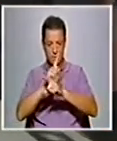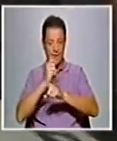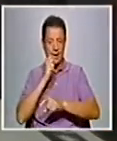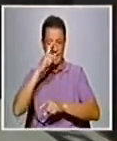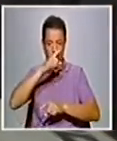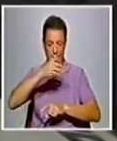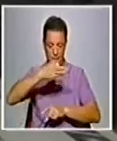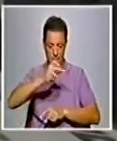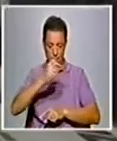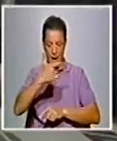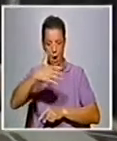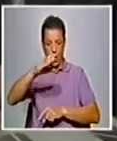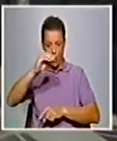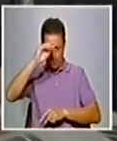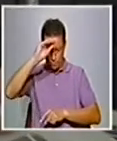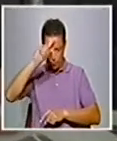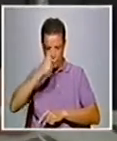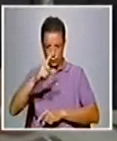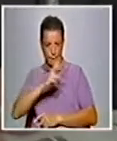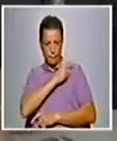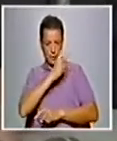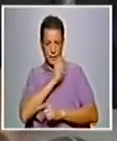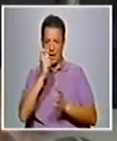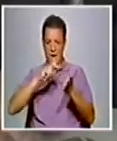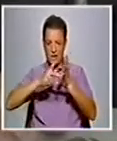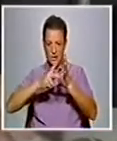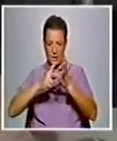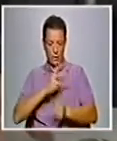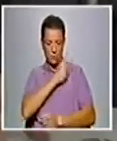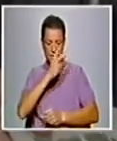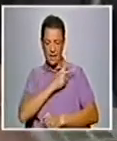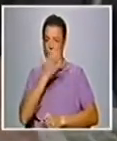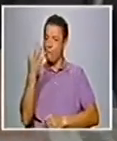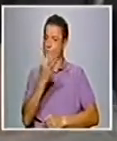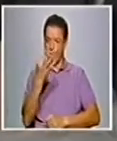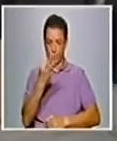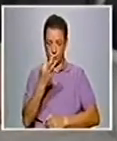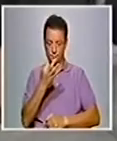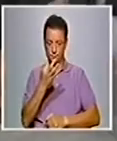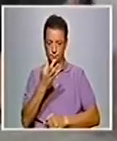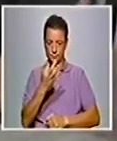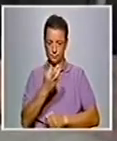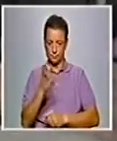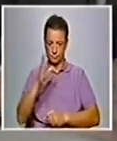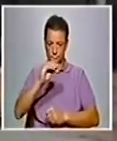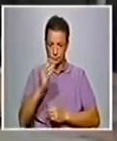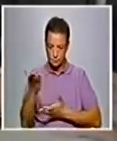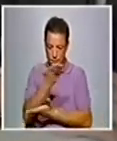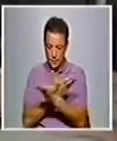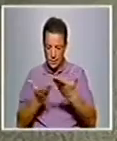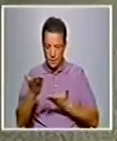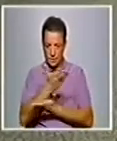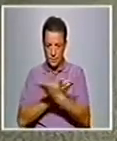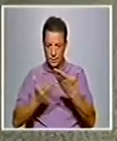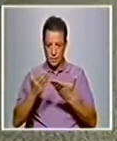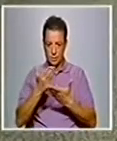diz é Paulo Garcia, professor da Faculdade de Engenharia da Universidade do Porto. Há uma maior interação entre